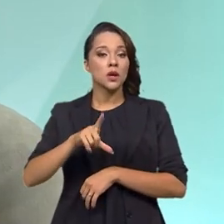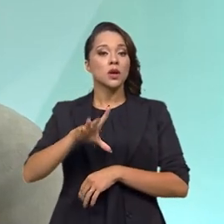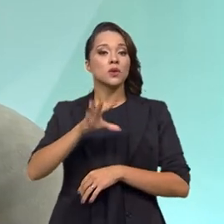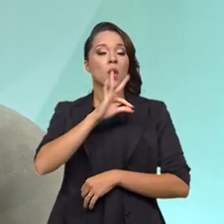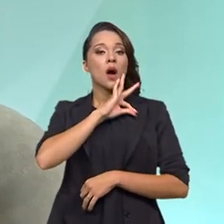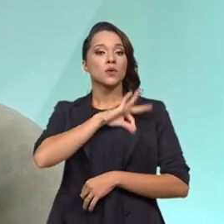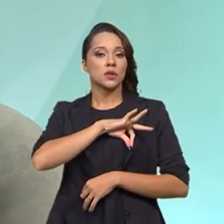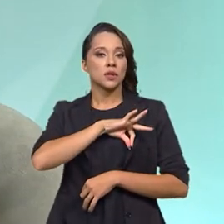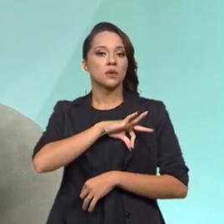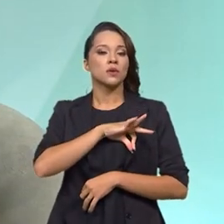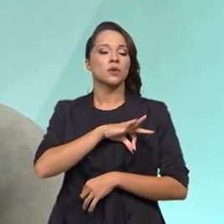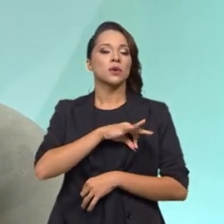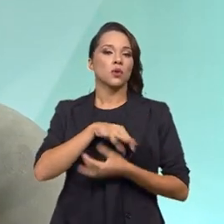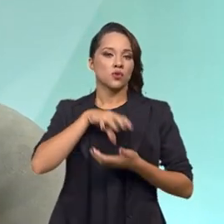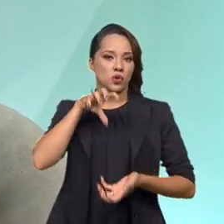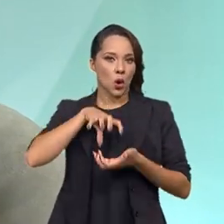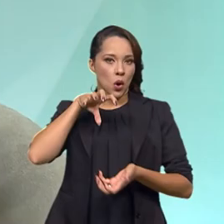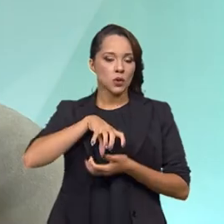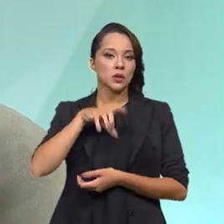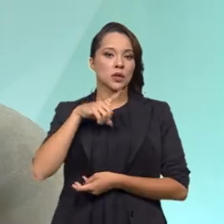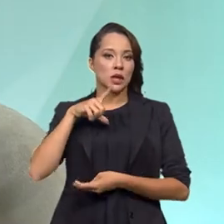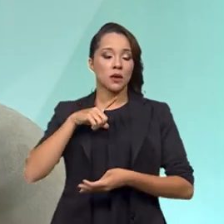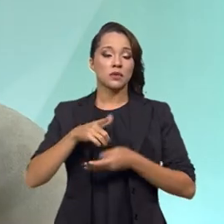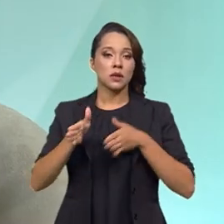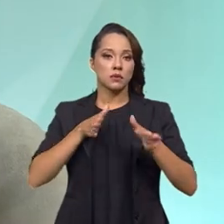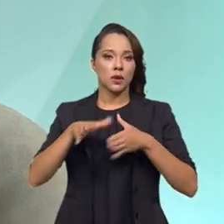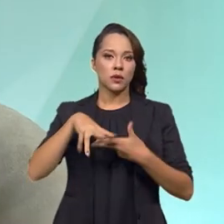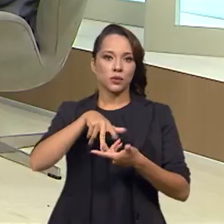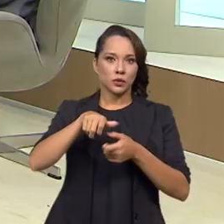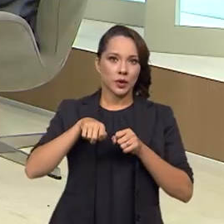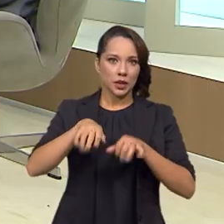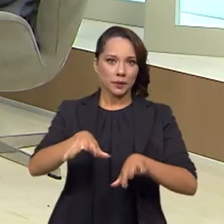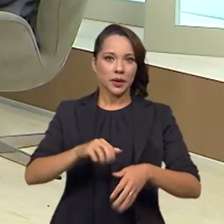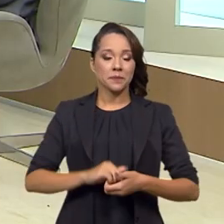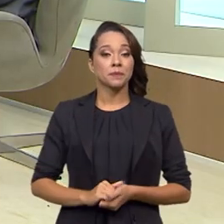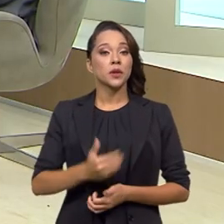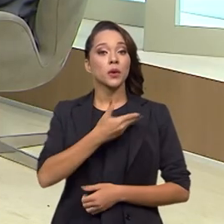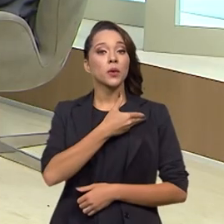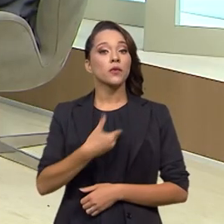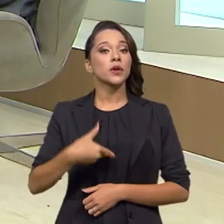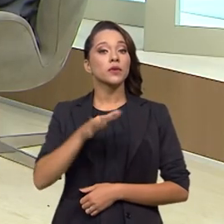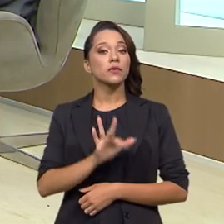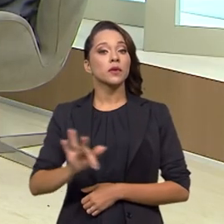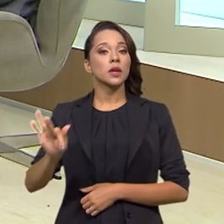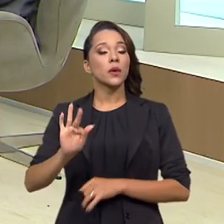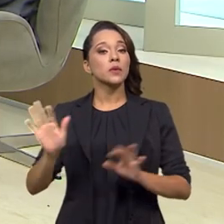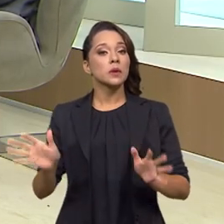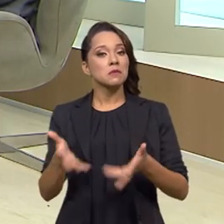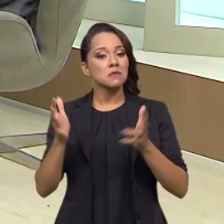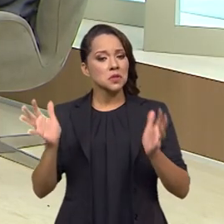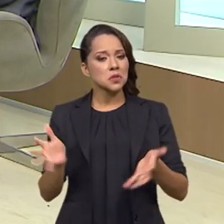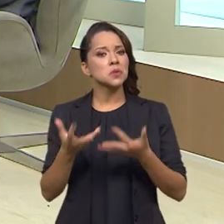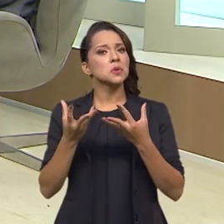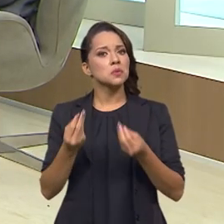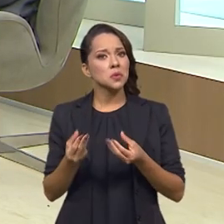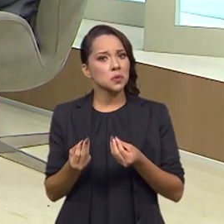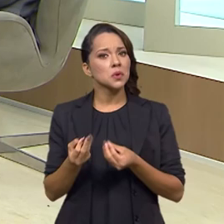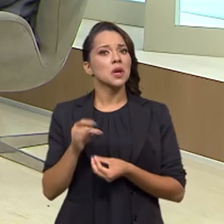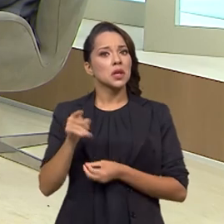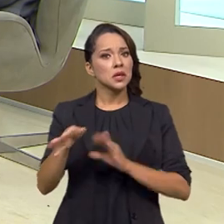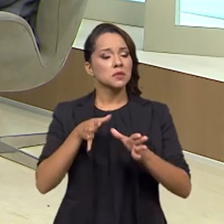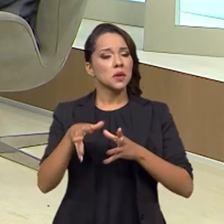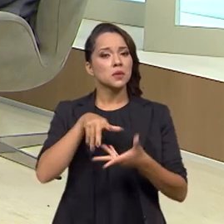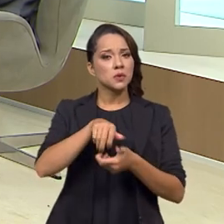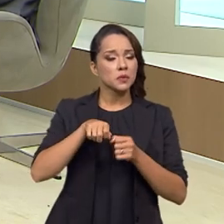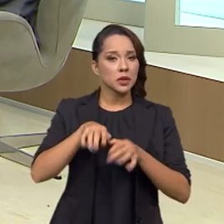auxílio que os idosos receberam nesse período de pandemia. Então, o governo federal tem investido bastante nesse período